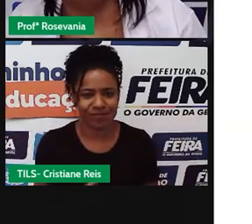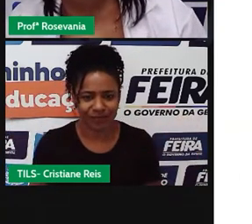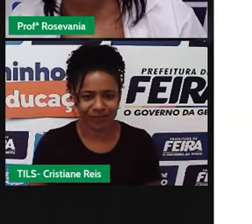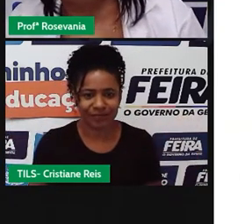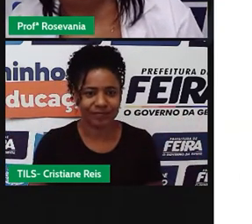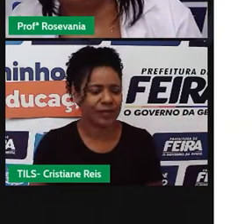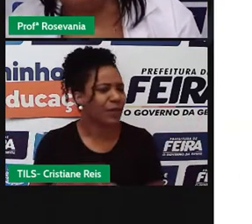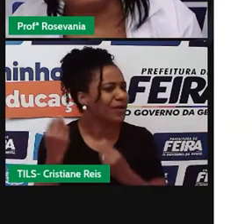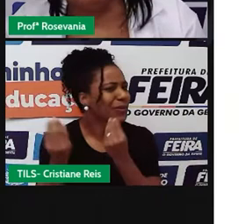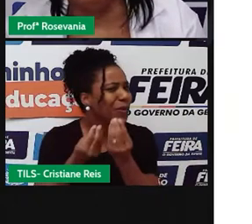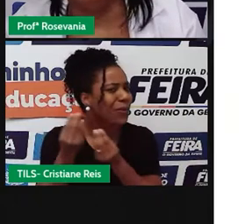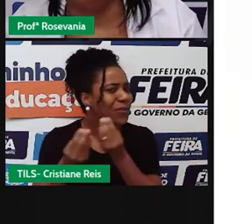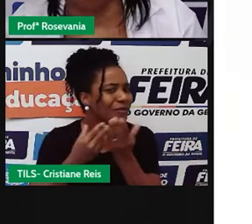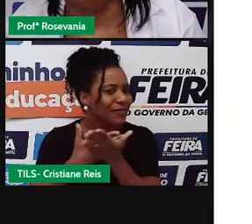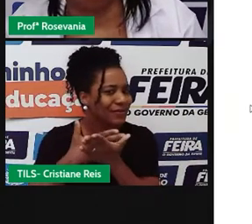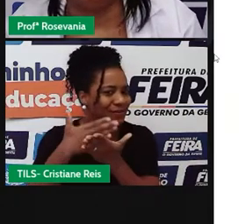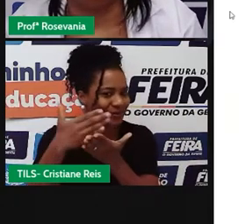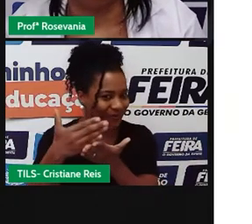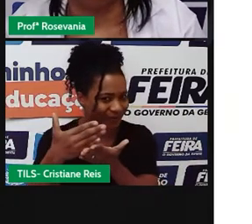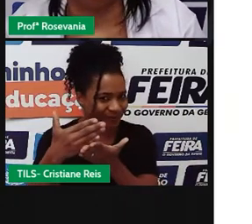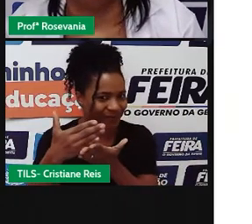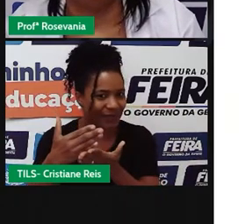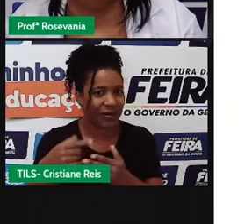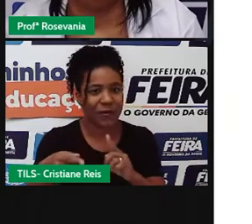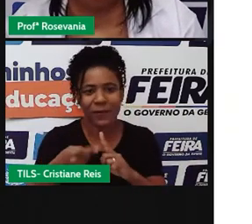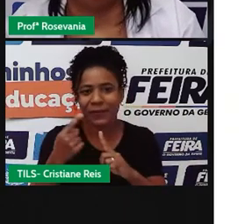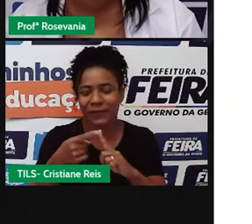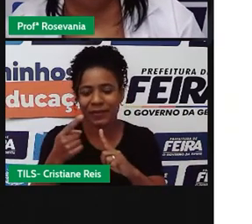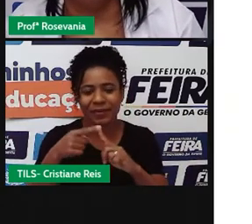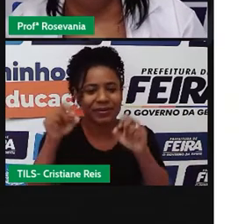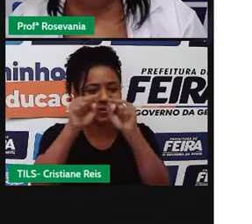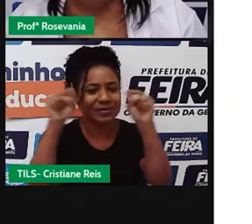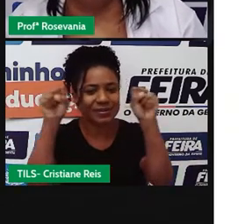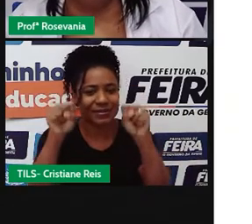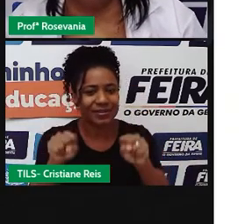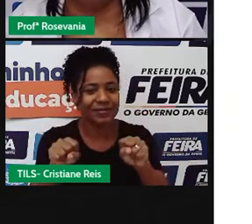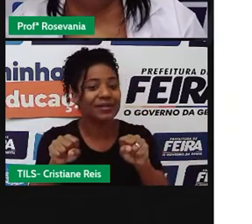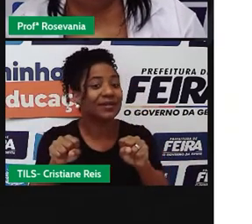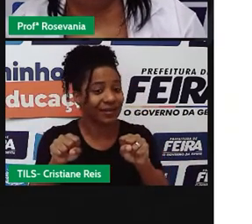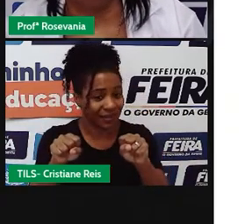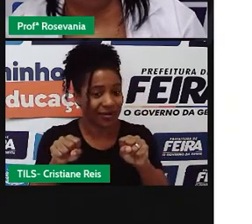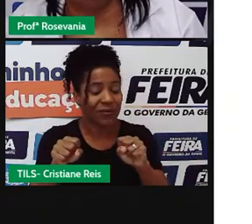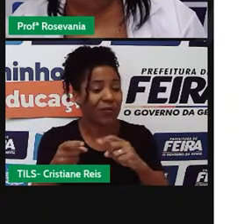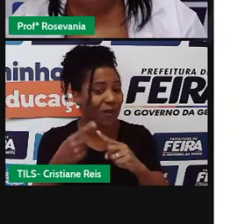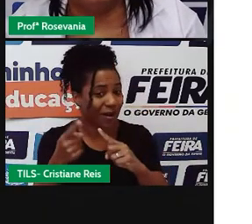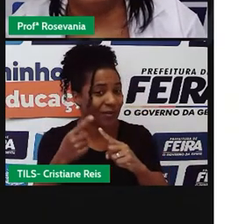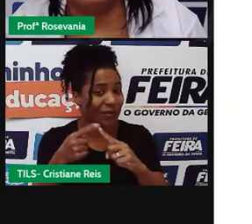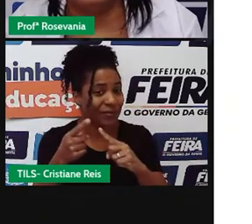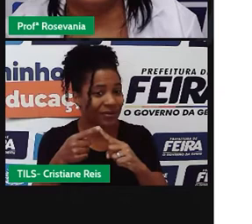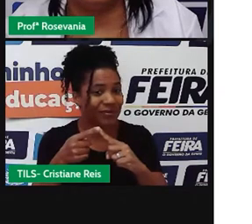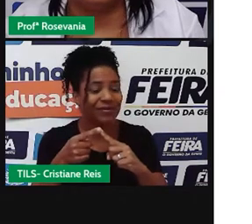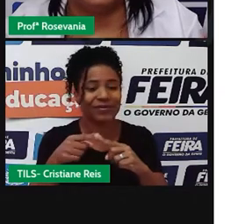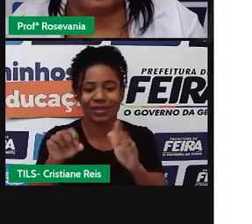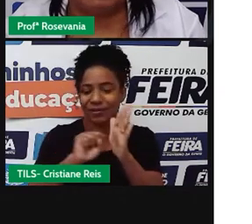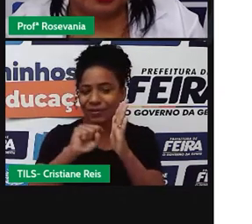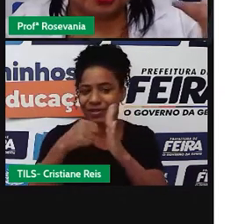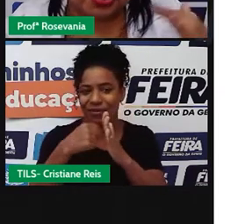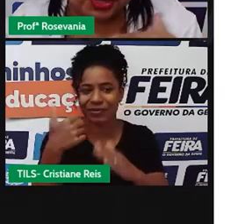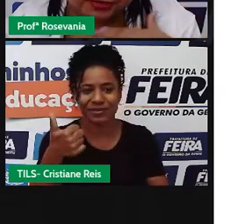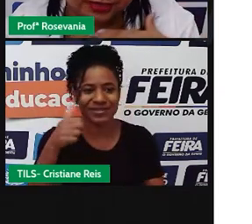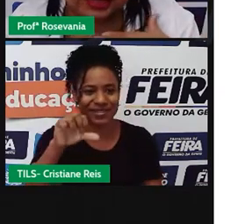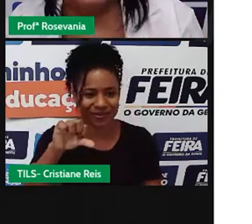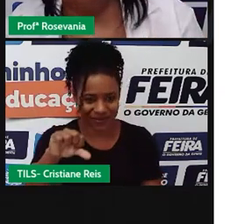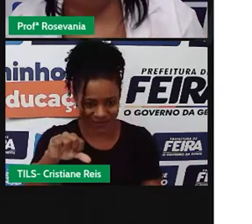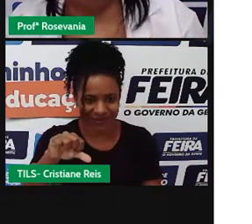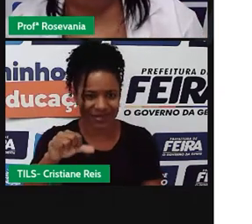isso, né? O nosso primeiro sistema de transporte aqui, né, tem início no século XIX, ou seja, a gente já foi um